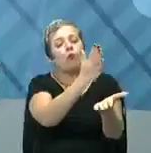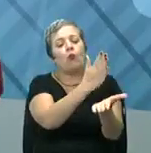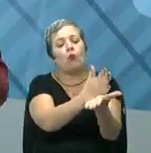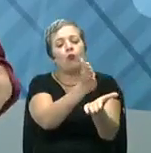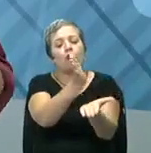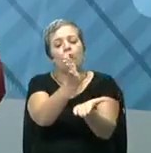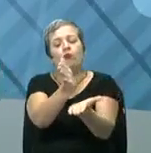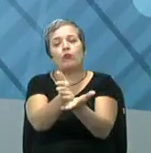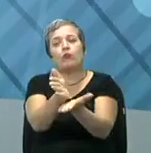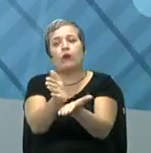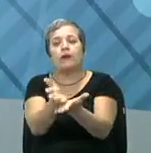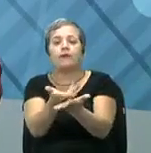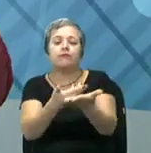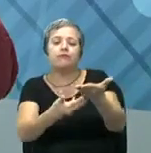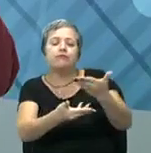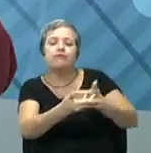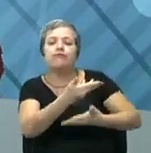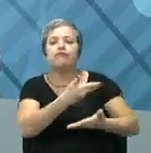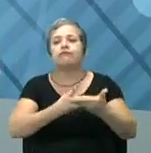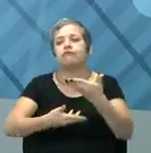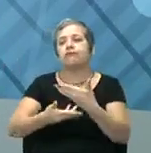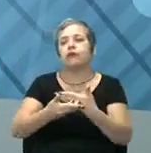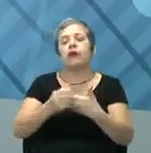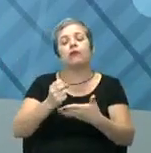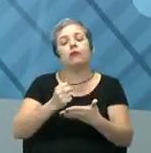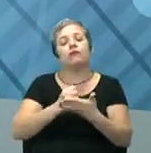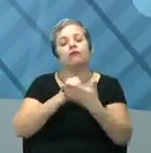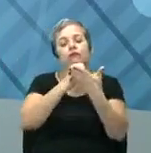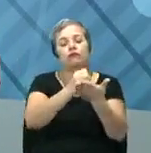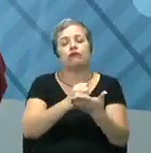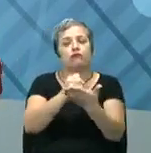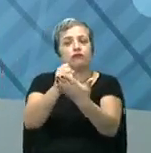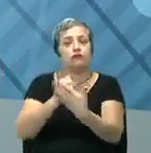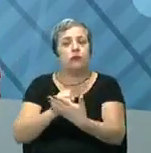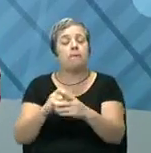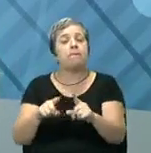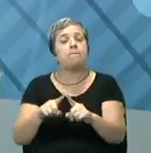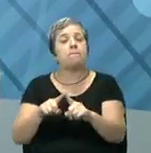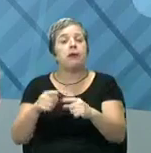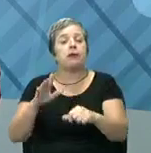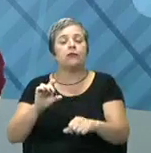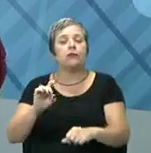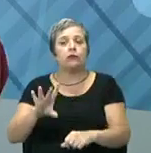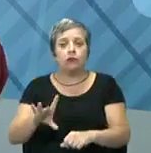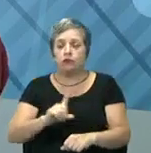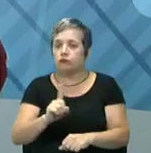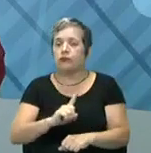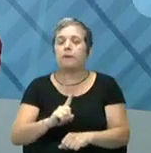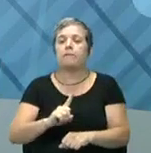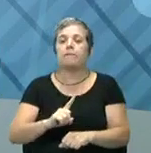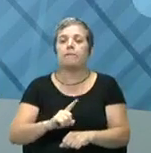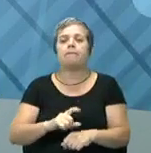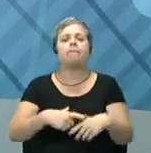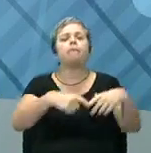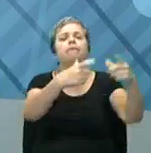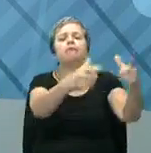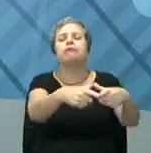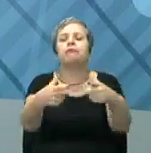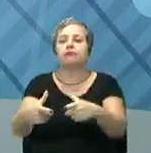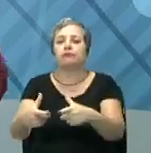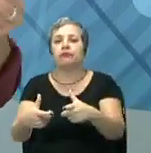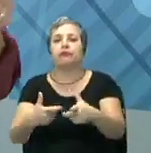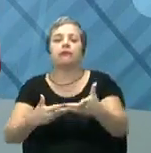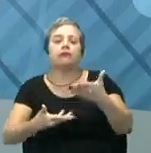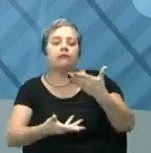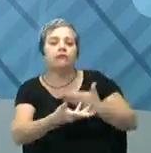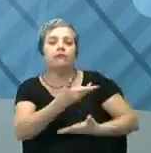interagem entre si, elas se ajuntam, mas elas são muito mais do que isso. Pense os departamentos, eles